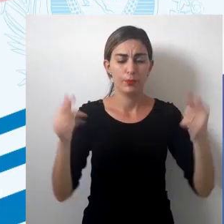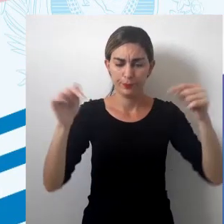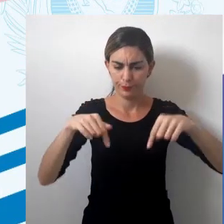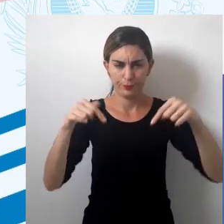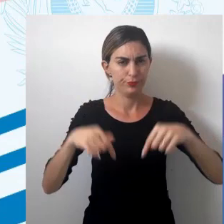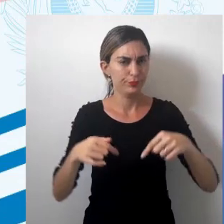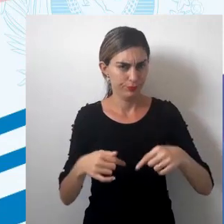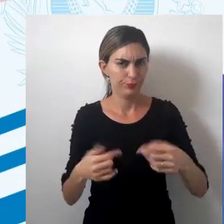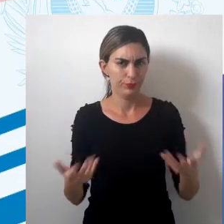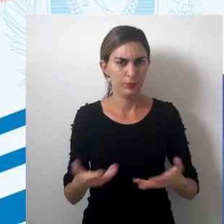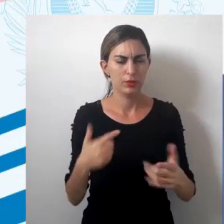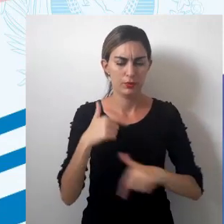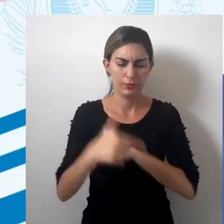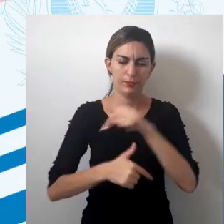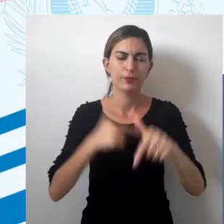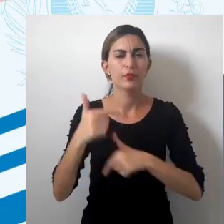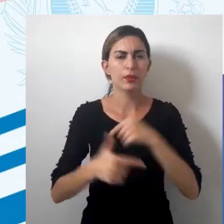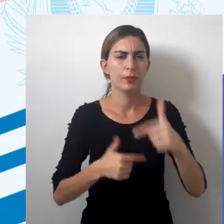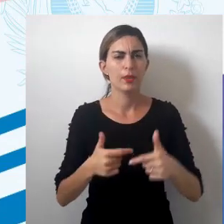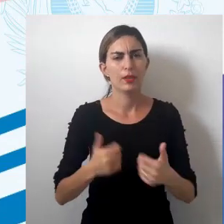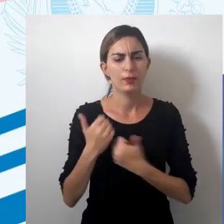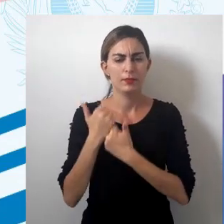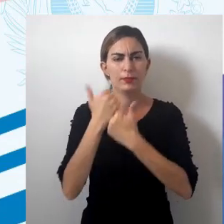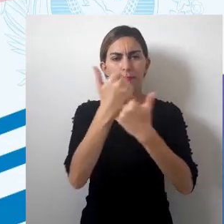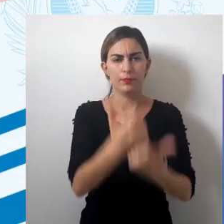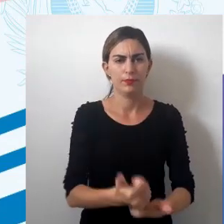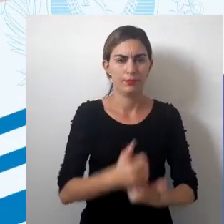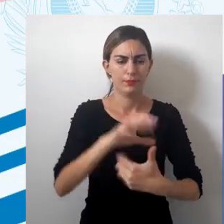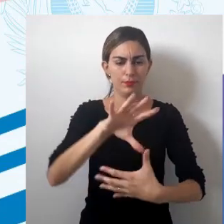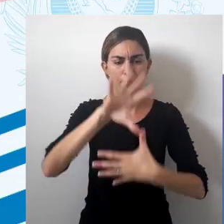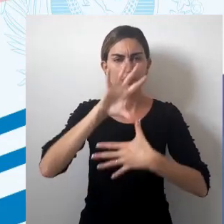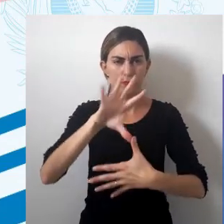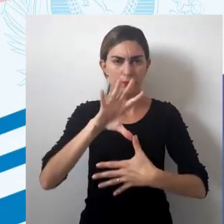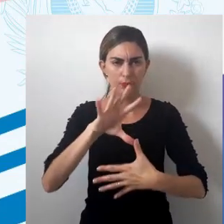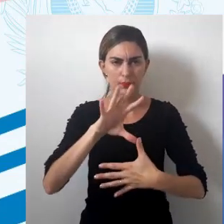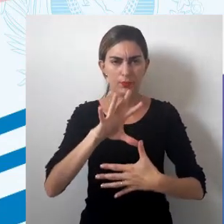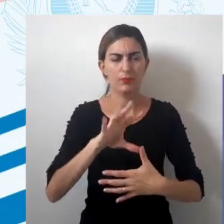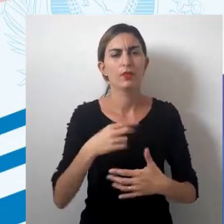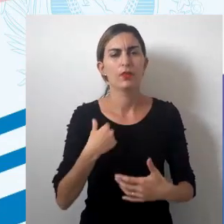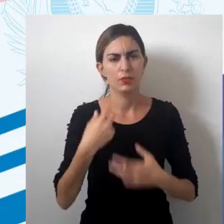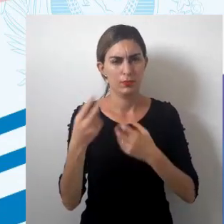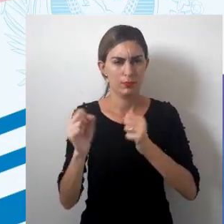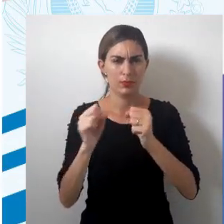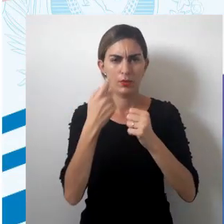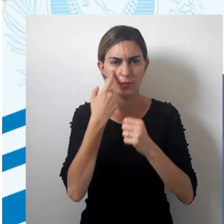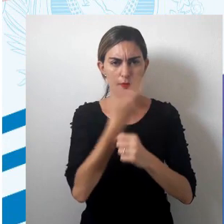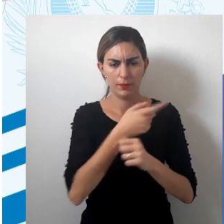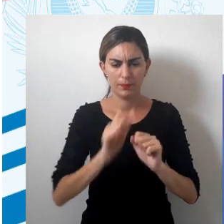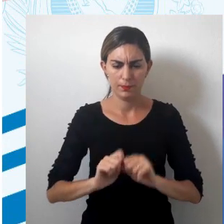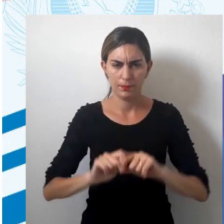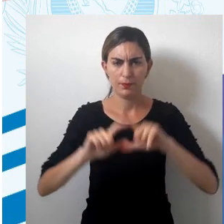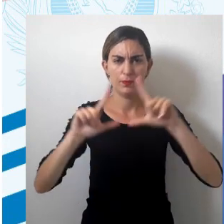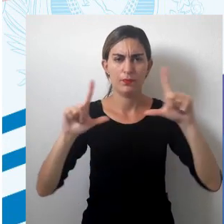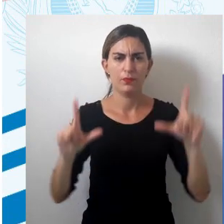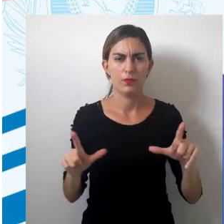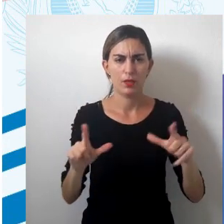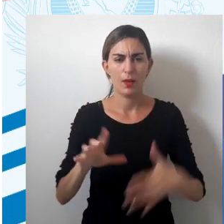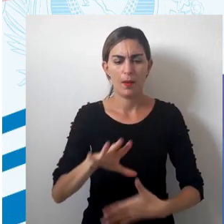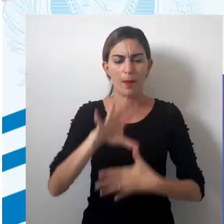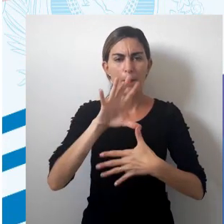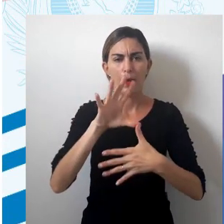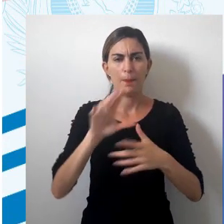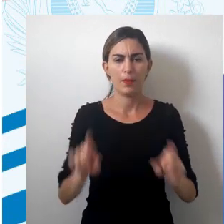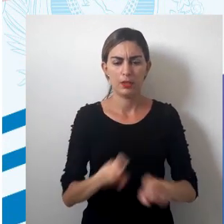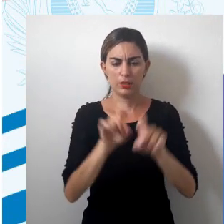atualmente, a gente trabalha com as representações cartográficas e, como a gente pode ver aí na tela, com os